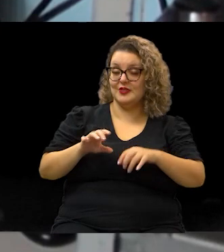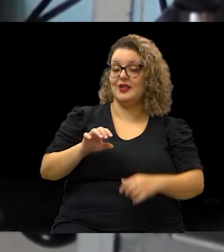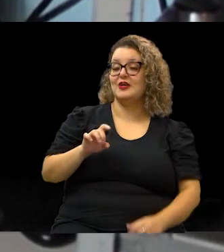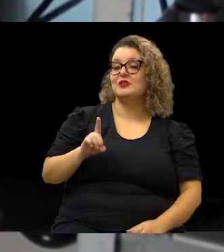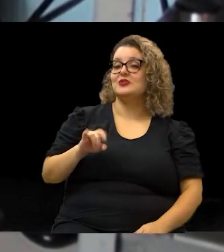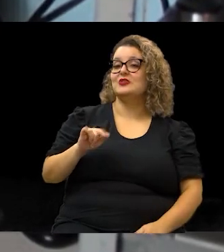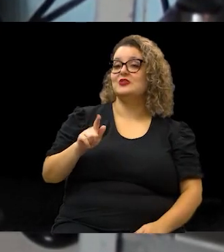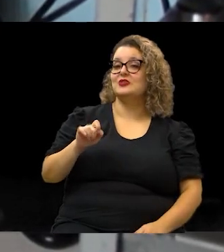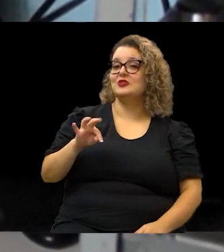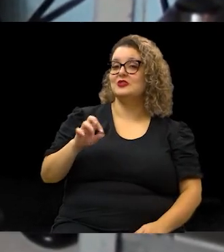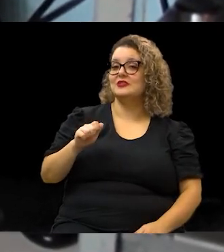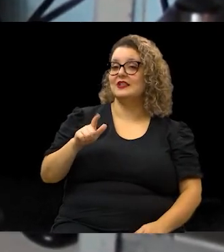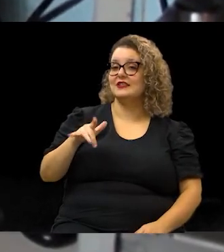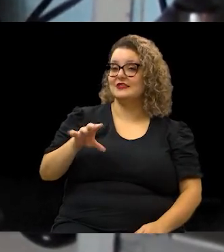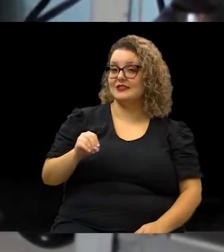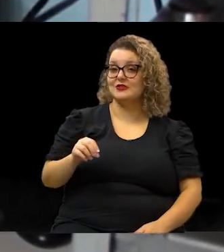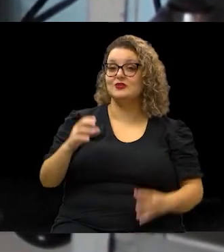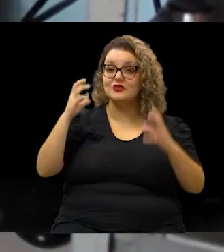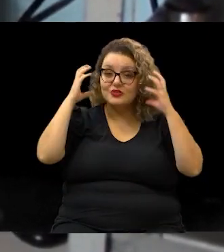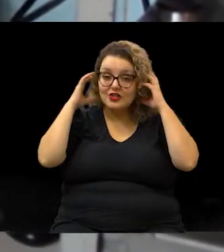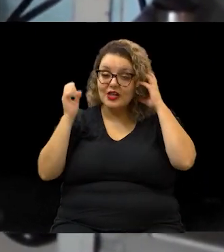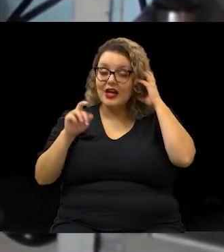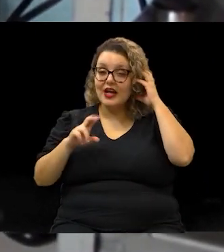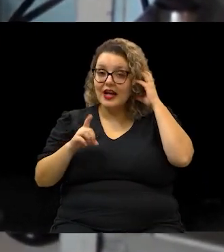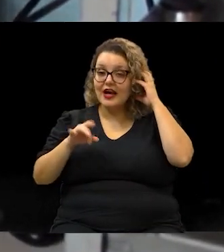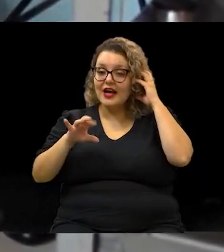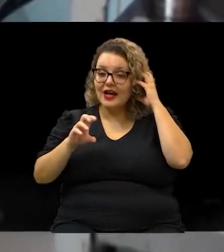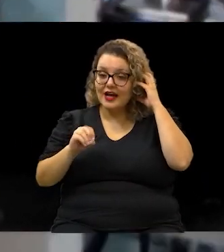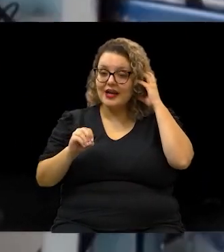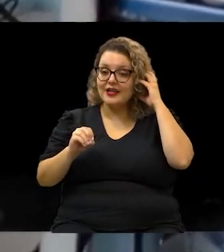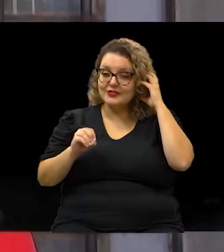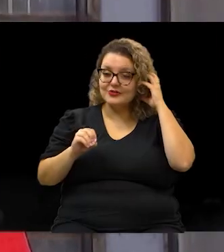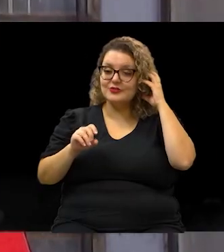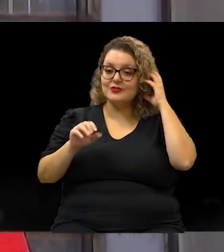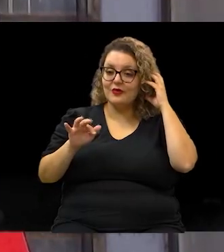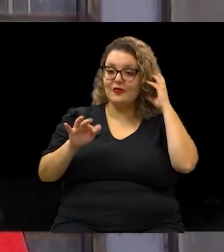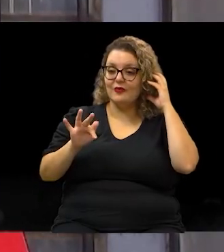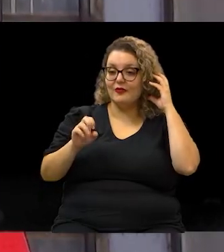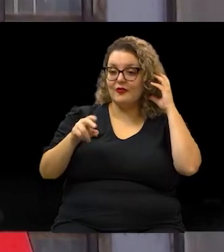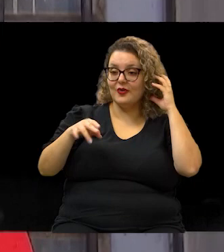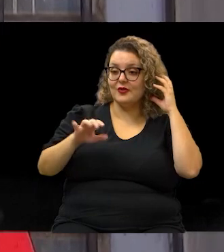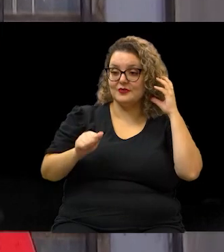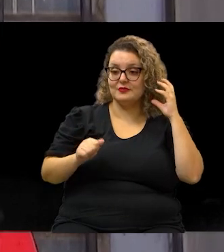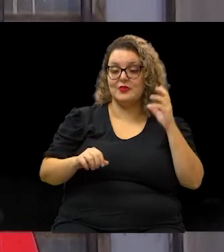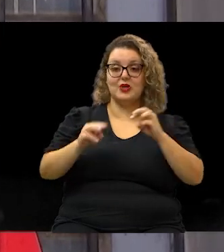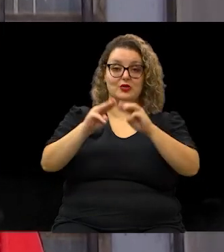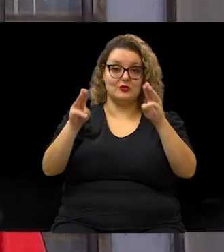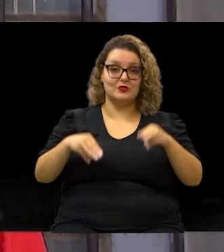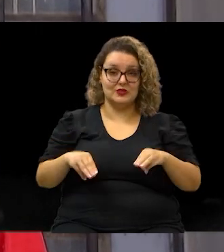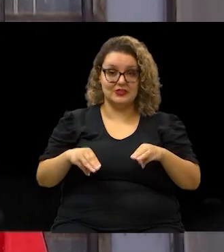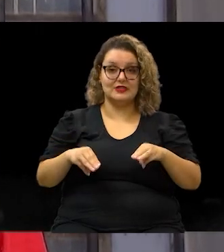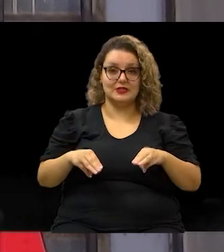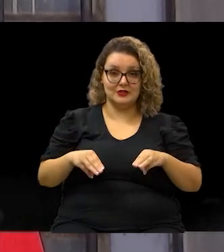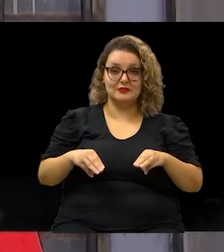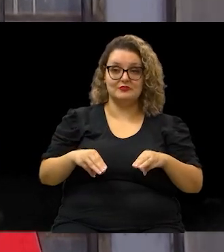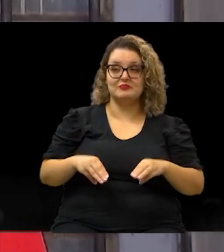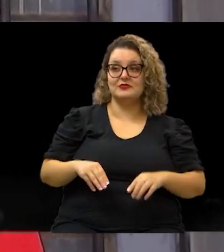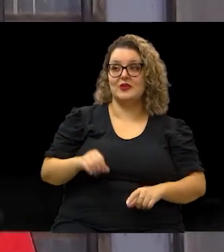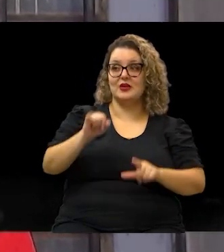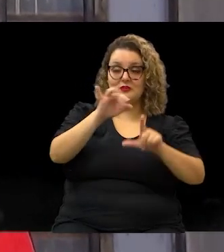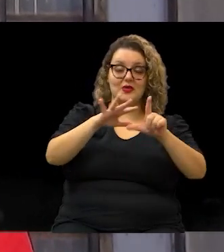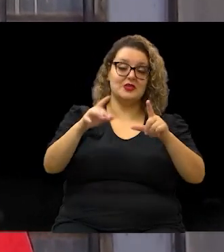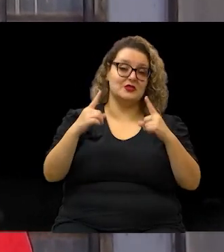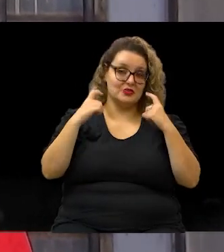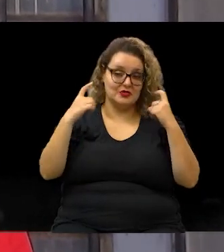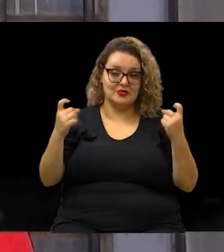acervos radiofônicos para o Museu da Imagem e do Som de Campinas. E me propus a digitalizar o trabalho do